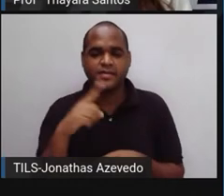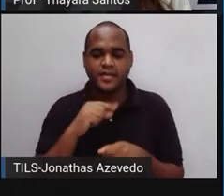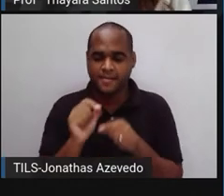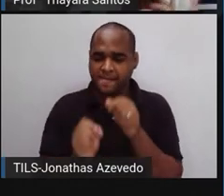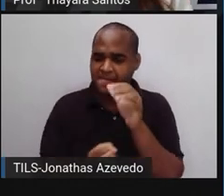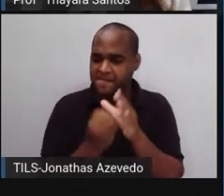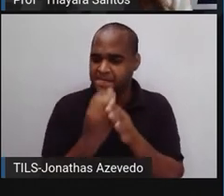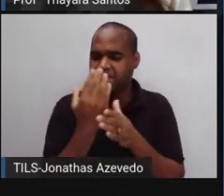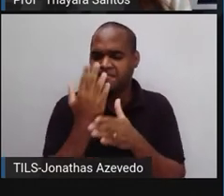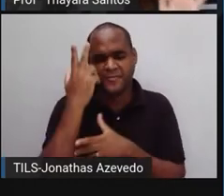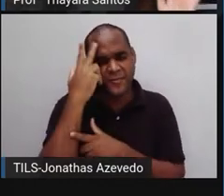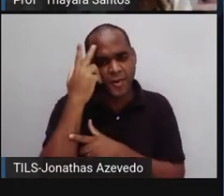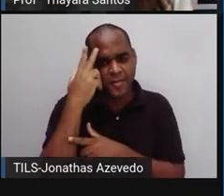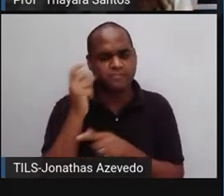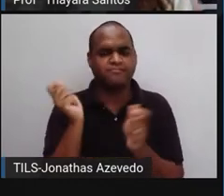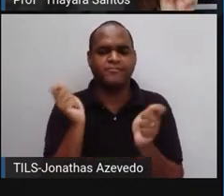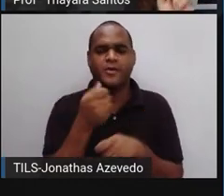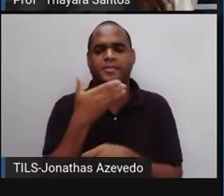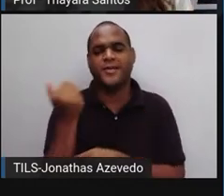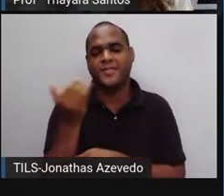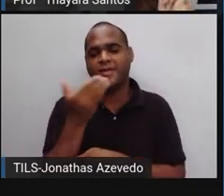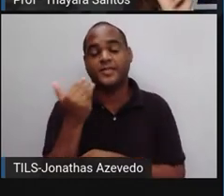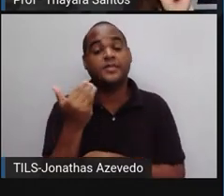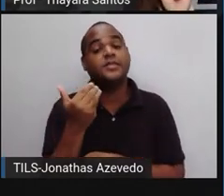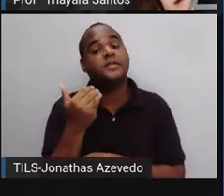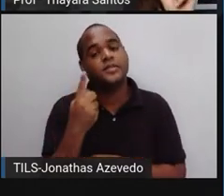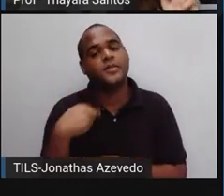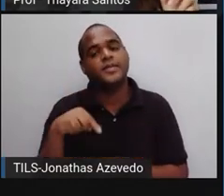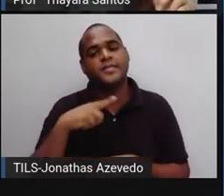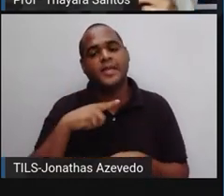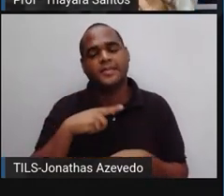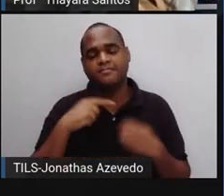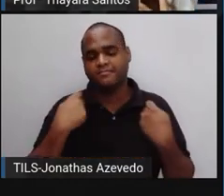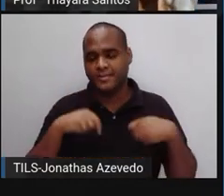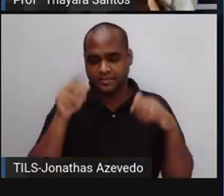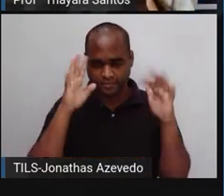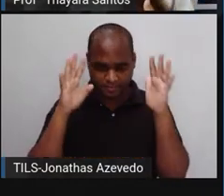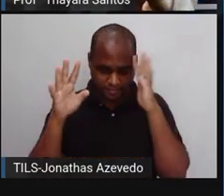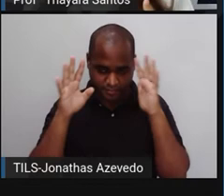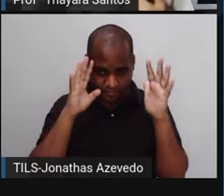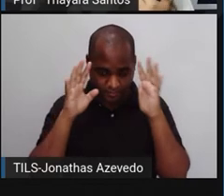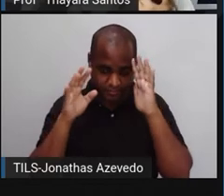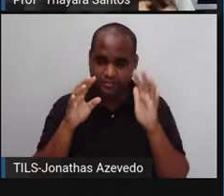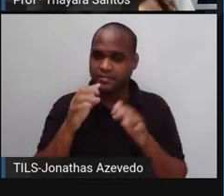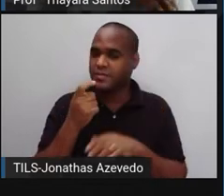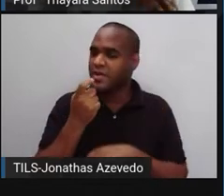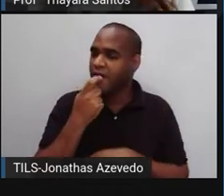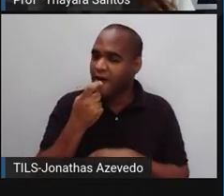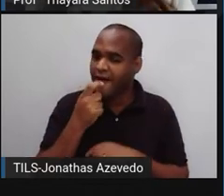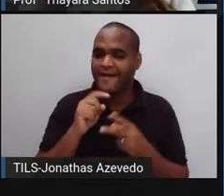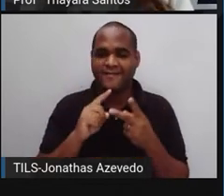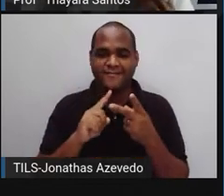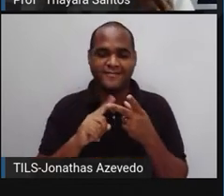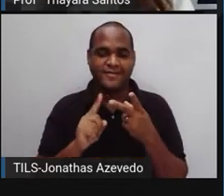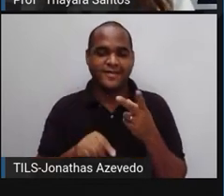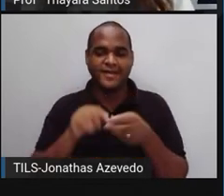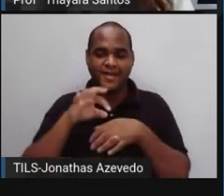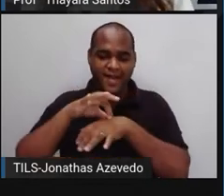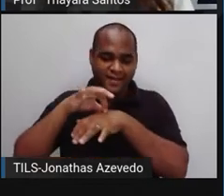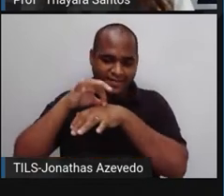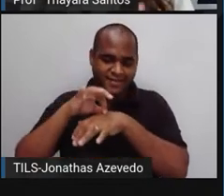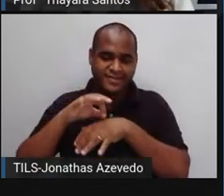natural, é melhor ainda. Só que, claro, tem uma coisa aí que a gente precisa pensar. Restos de ossos, restos de carne,